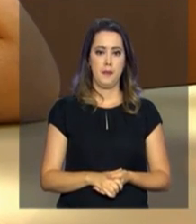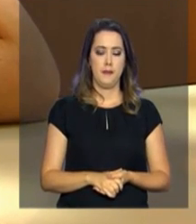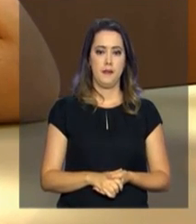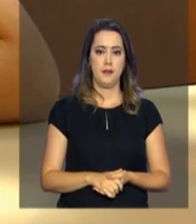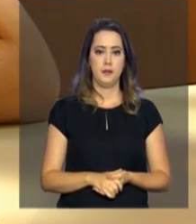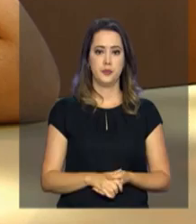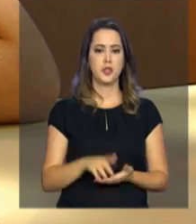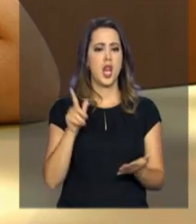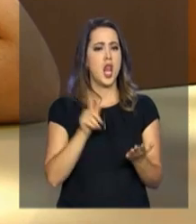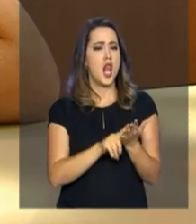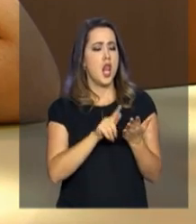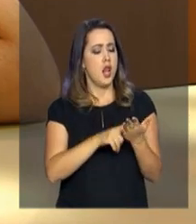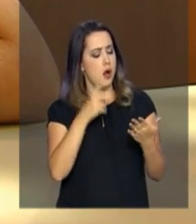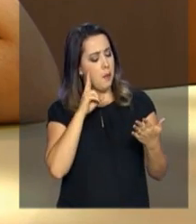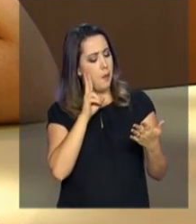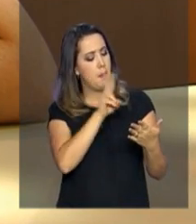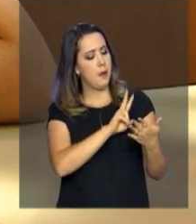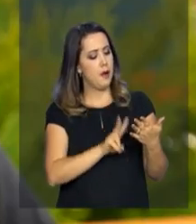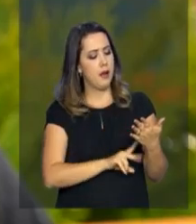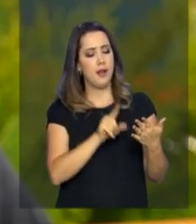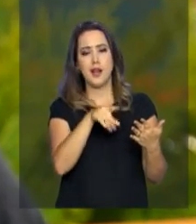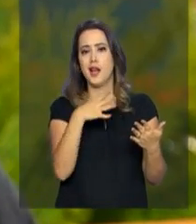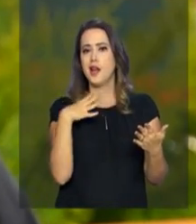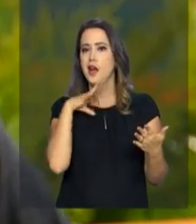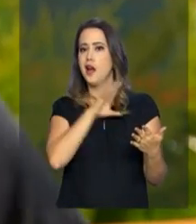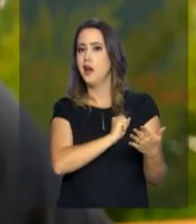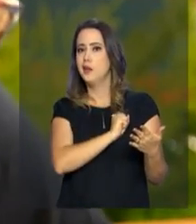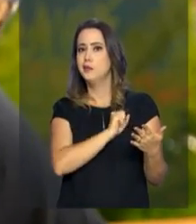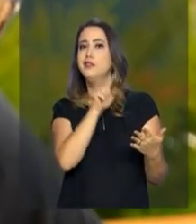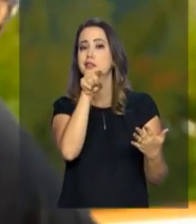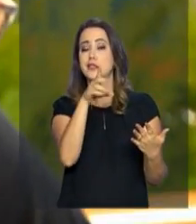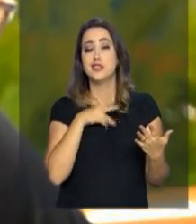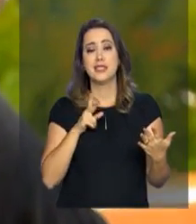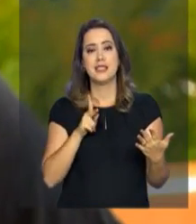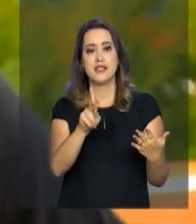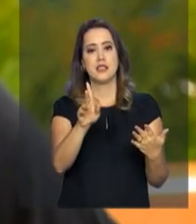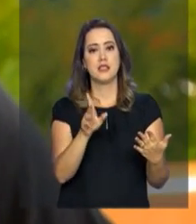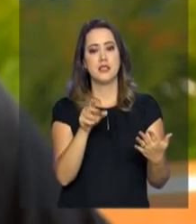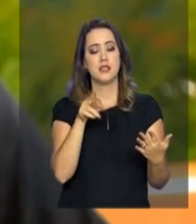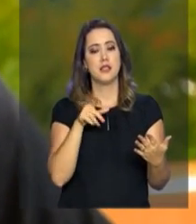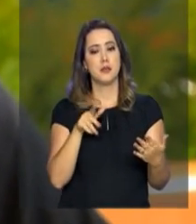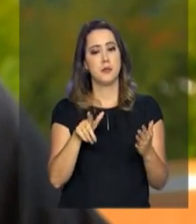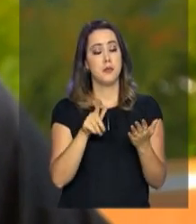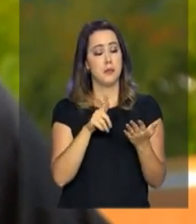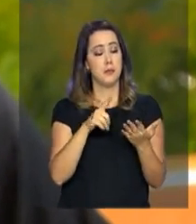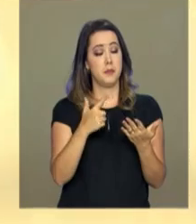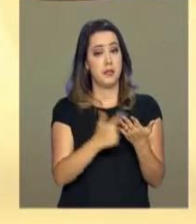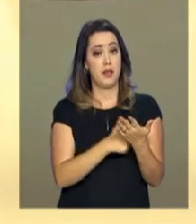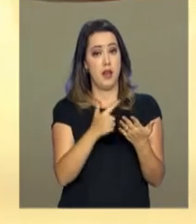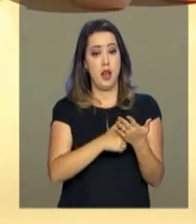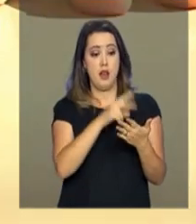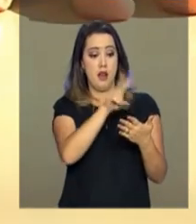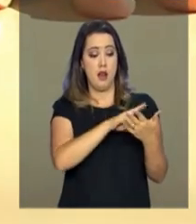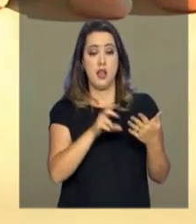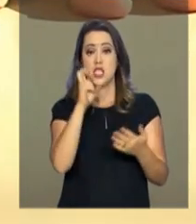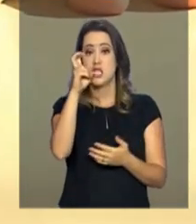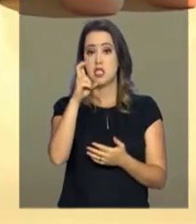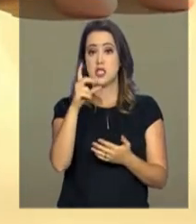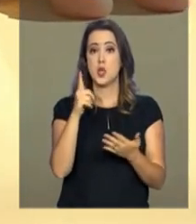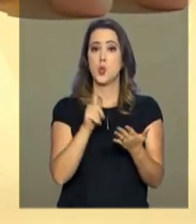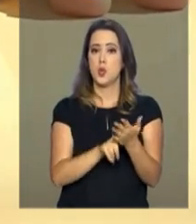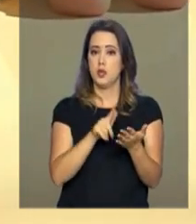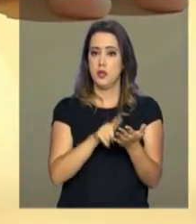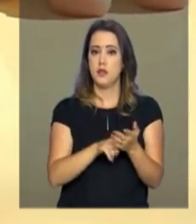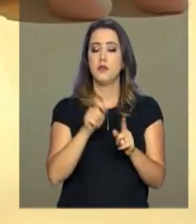Ler é uma das atividades favoritas de Diego, que costuma ler cerca de 5 livros por mês. O hábito é uma distração